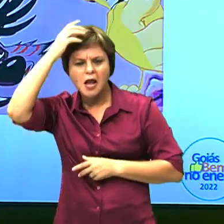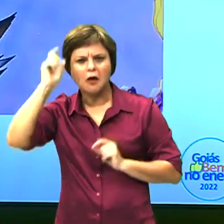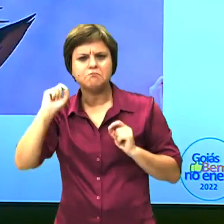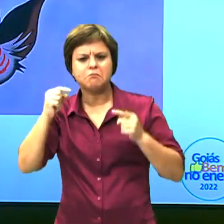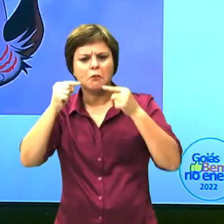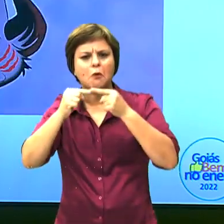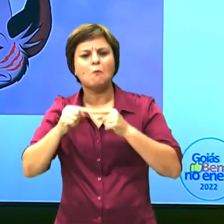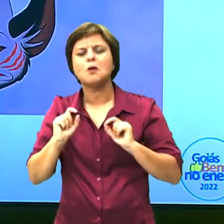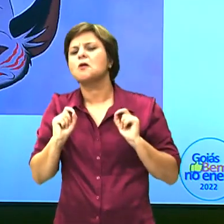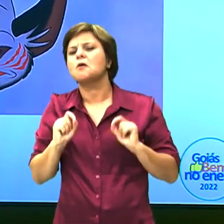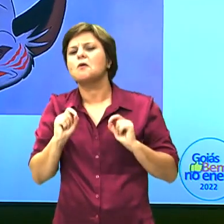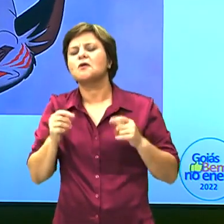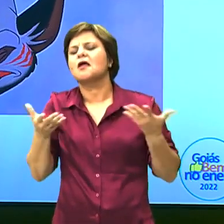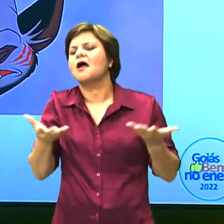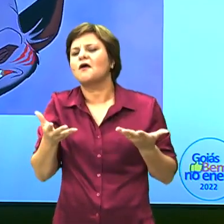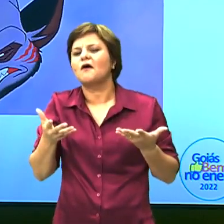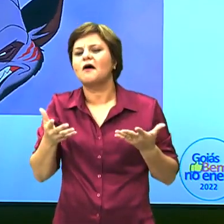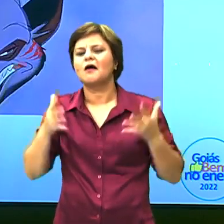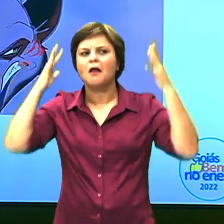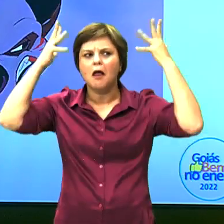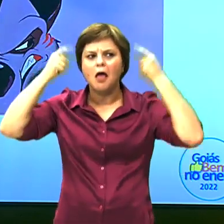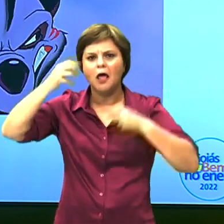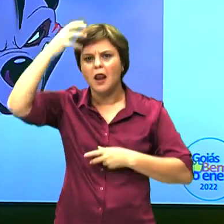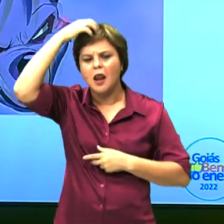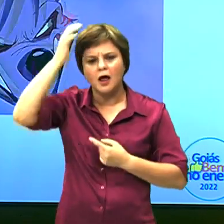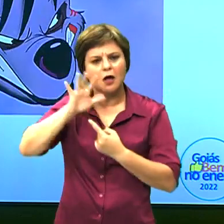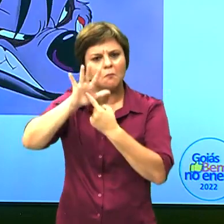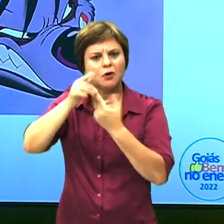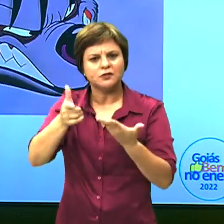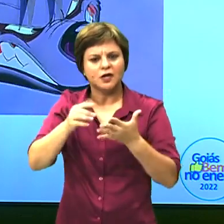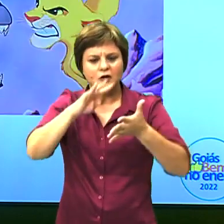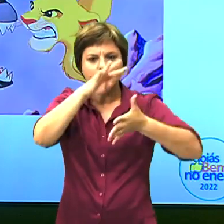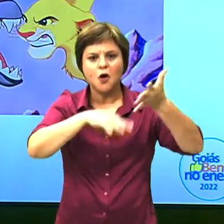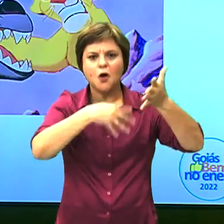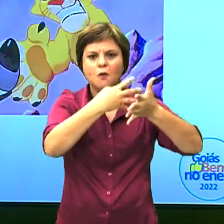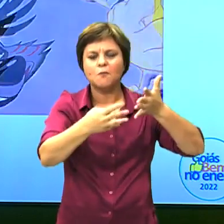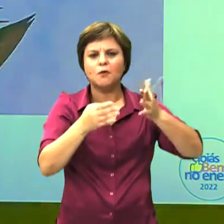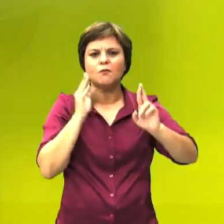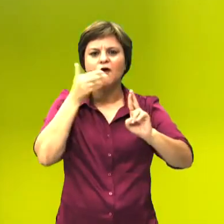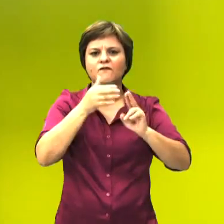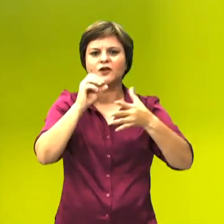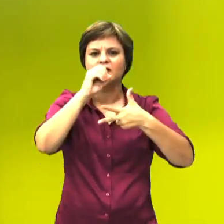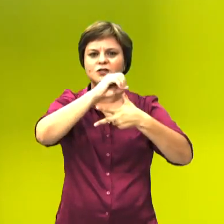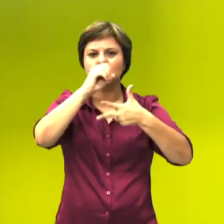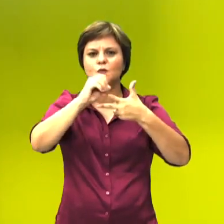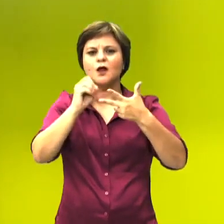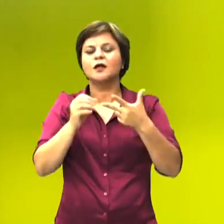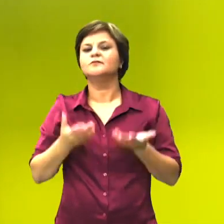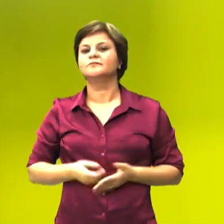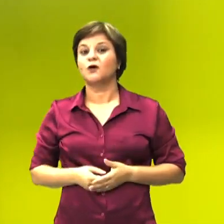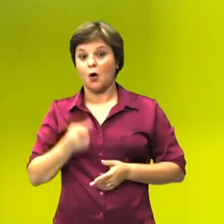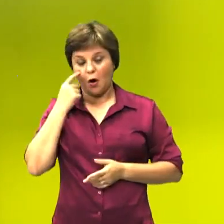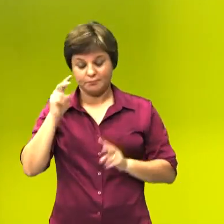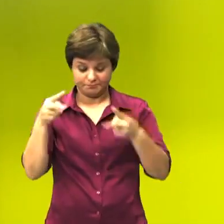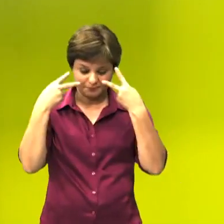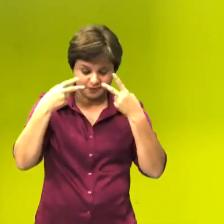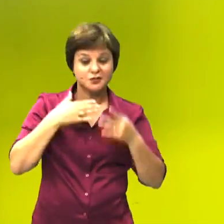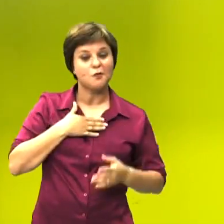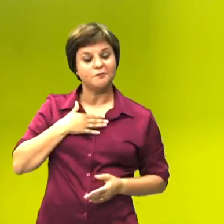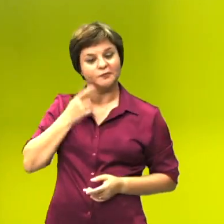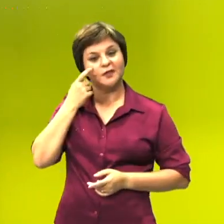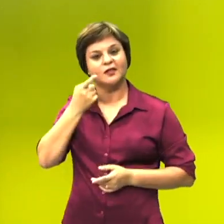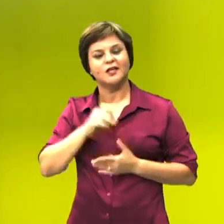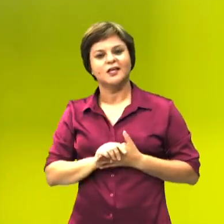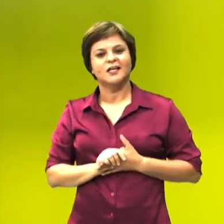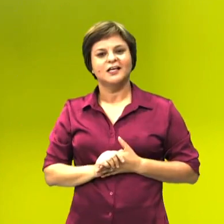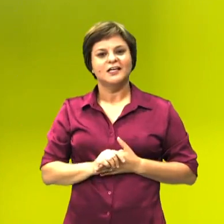o Rei Leão, que está aqui apresentado para vocês, com a matriz referência do Enem? Pois bem, foco aqui no seu professor. Se